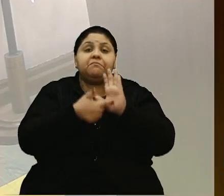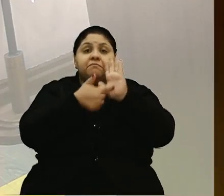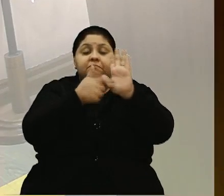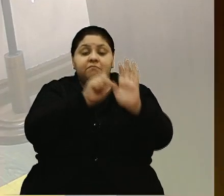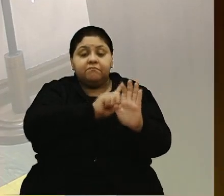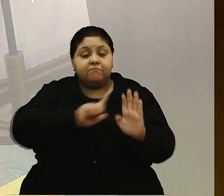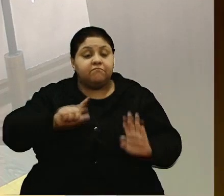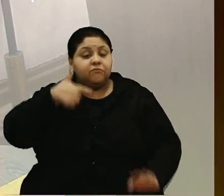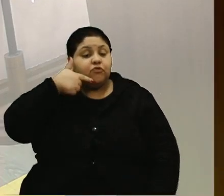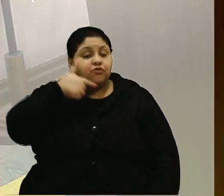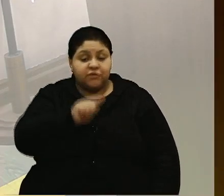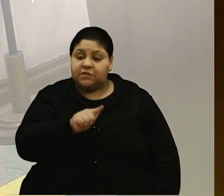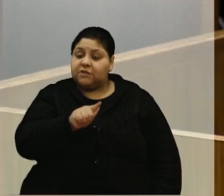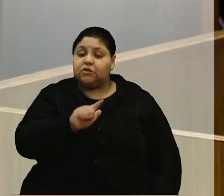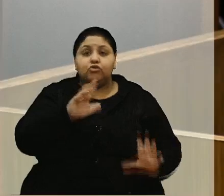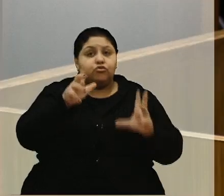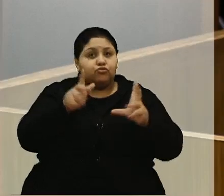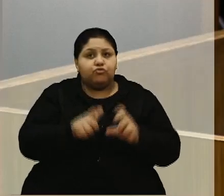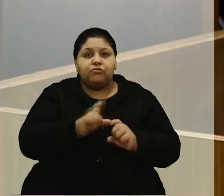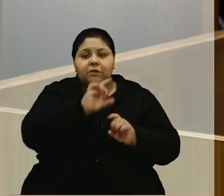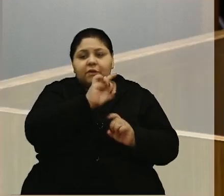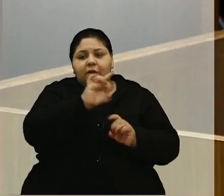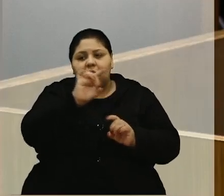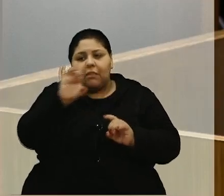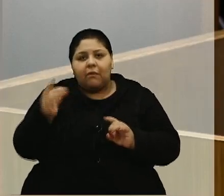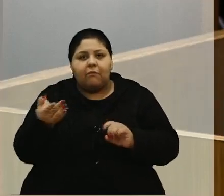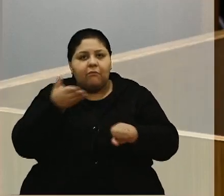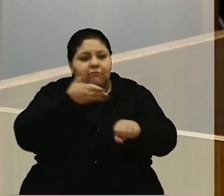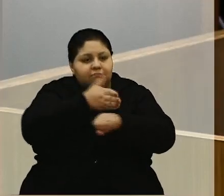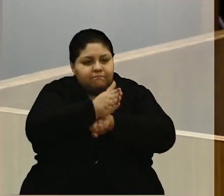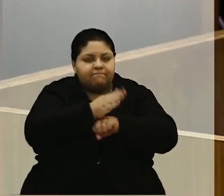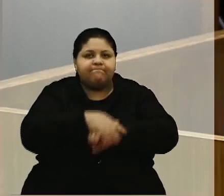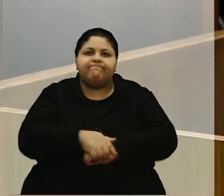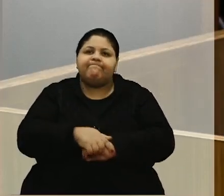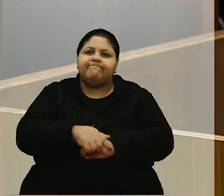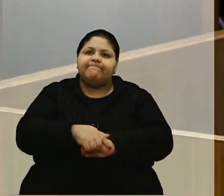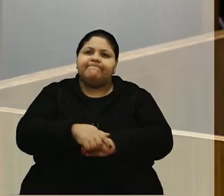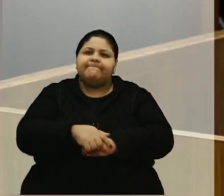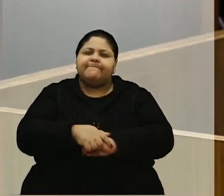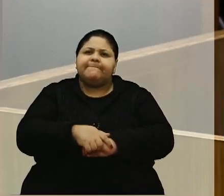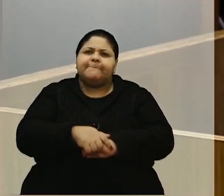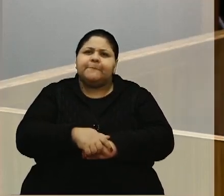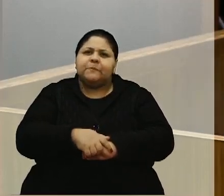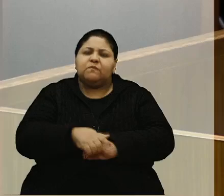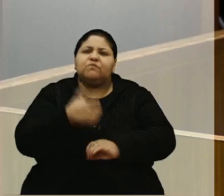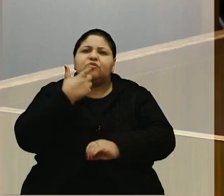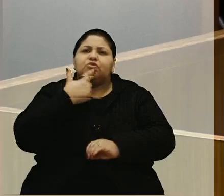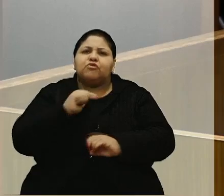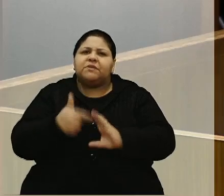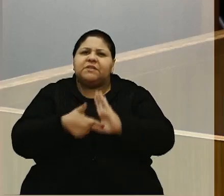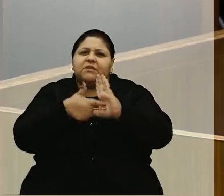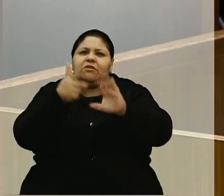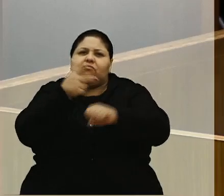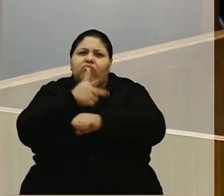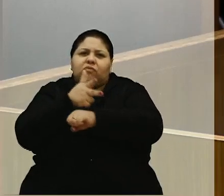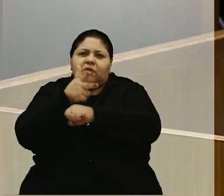governo não consegue fazer tudo, Cada um faz sua parte. Eu gostaria que passasse o vídeo antes. Depois eu tenho